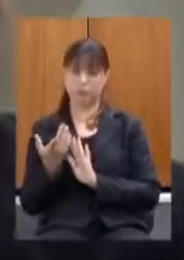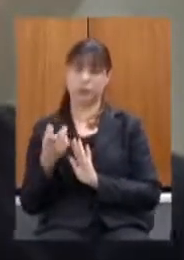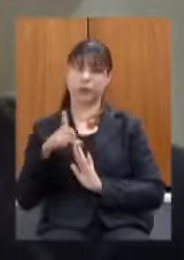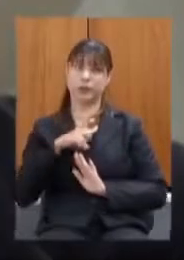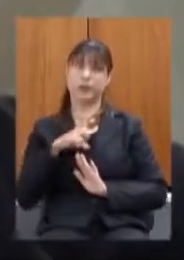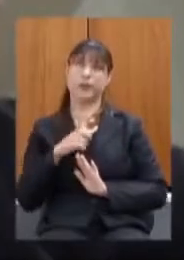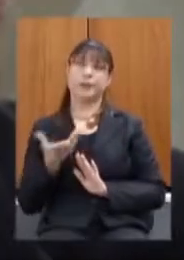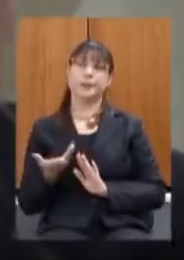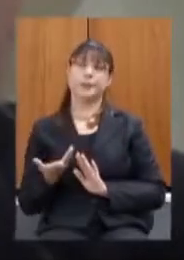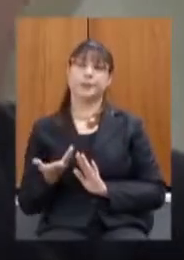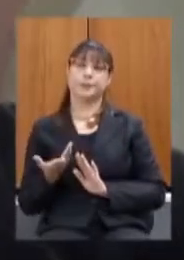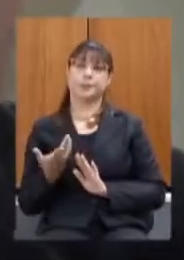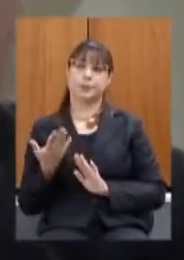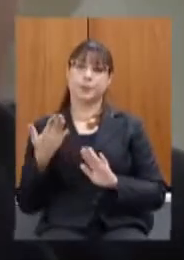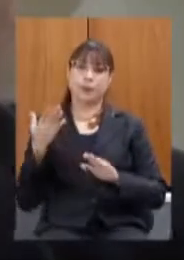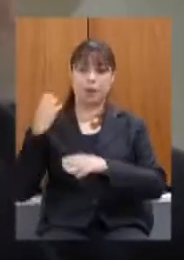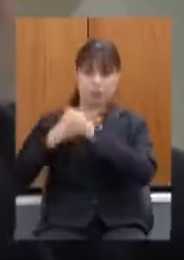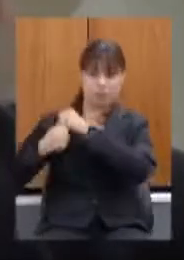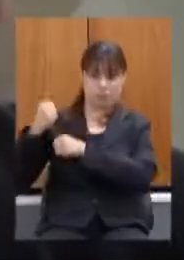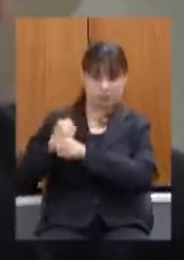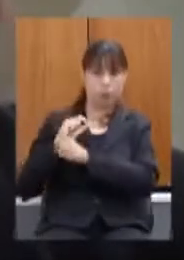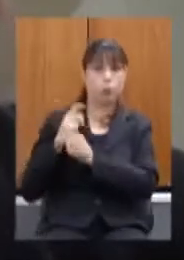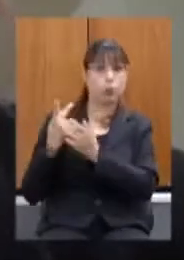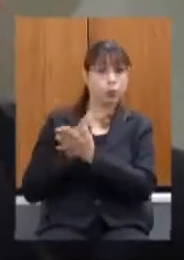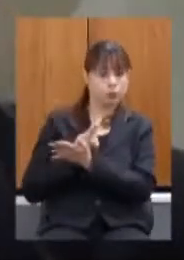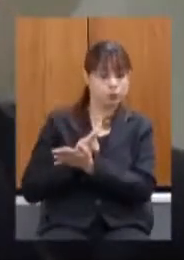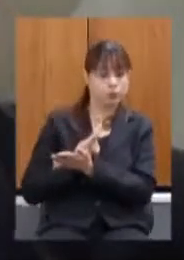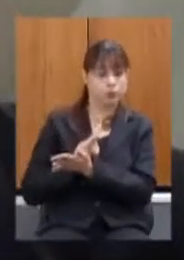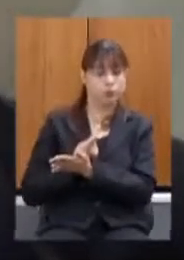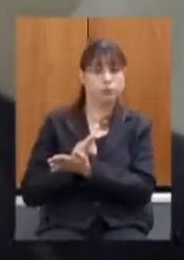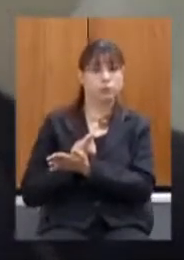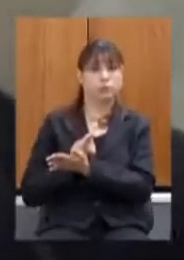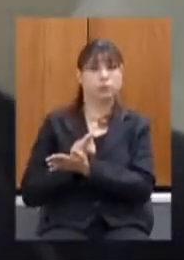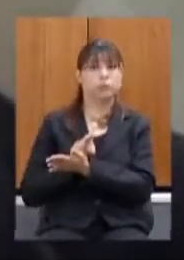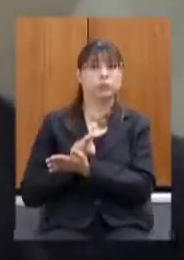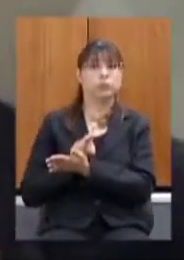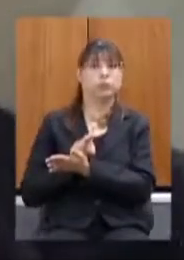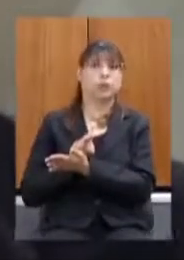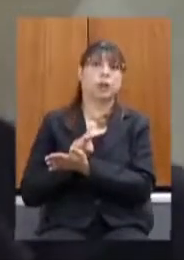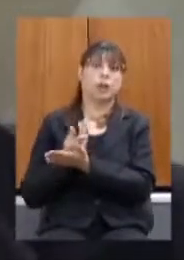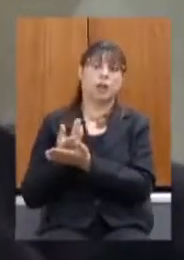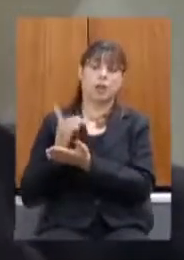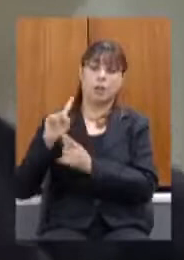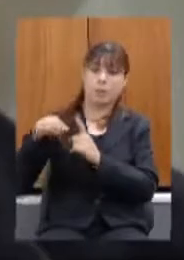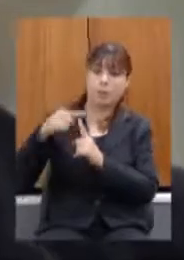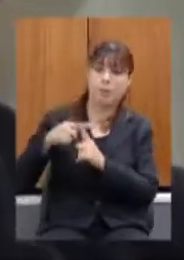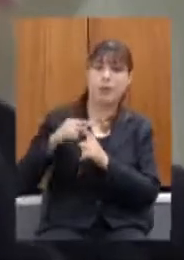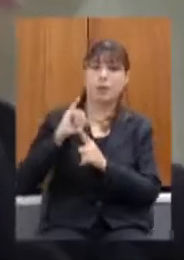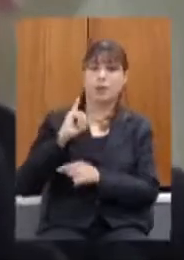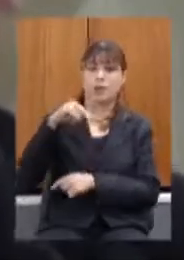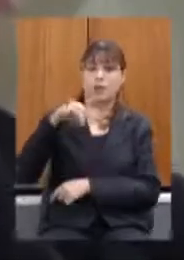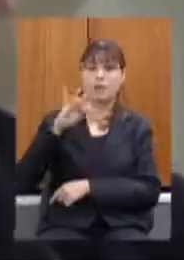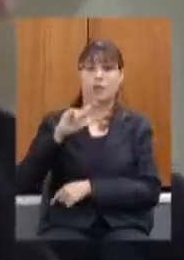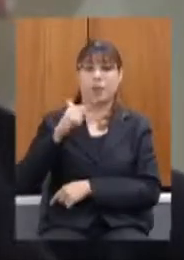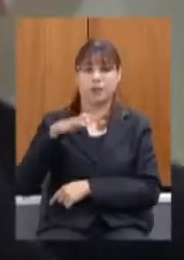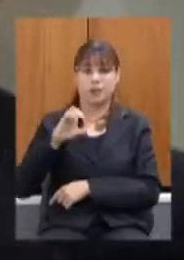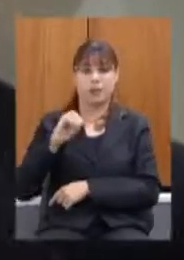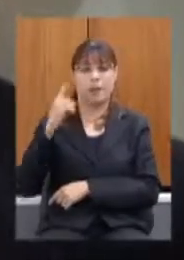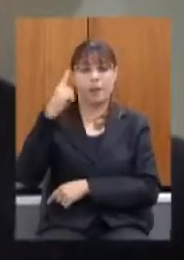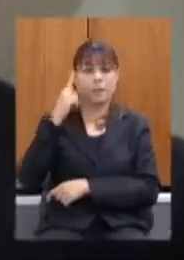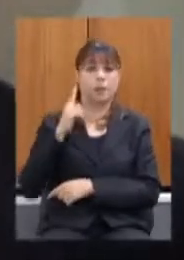o que aconteceu no ano passado e coloca a inflação e faz uma projeção futura